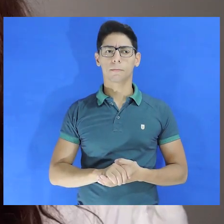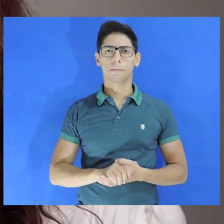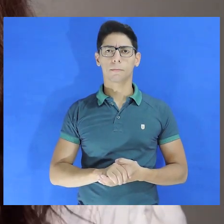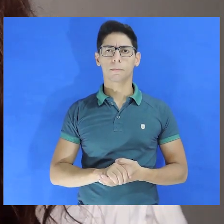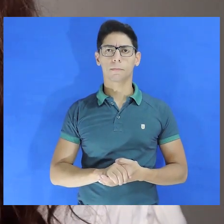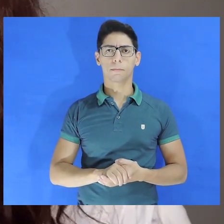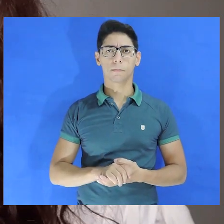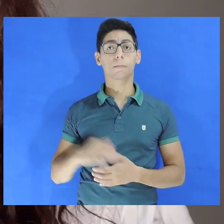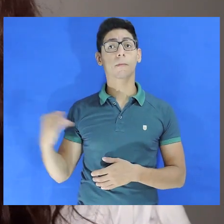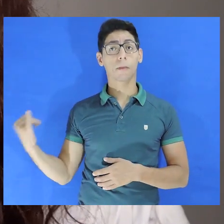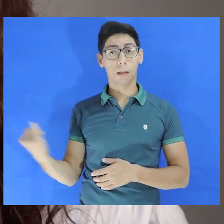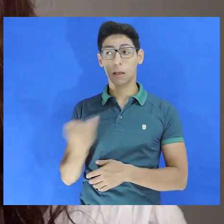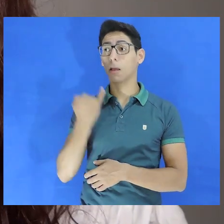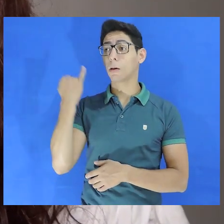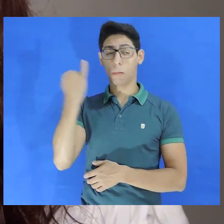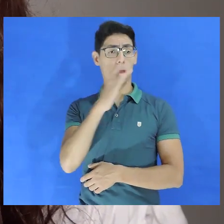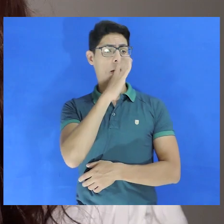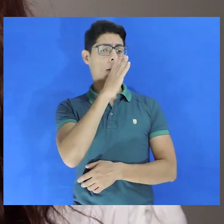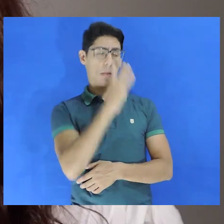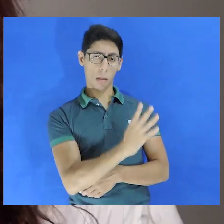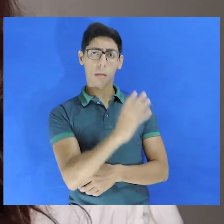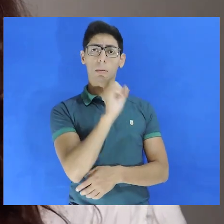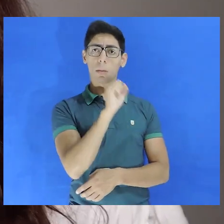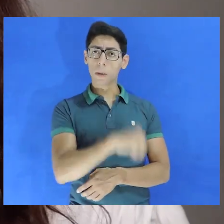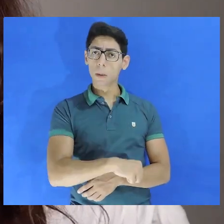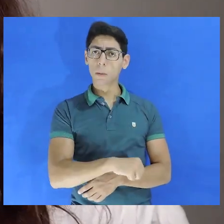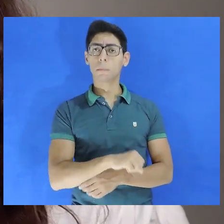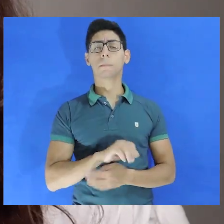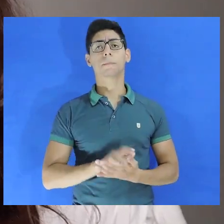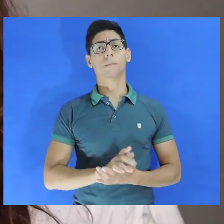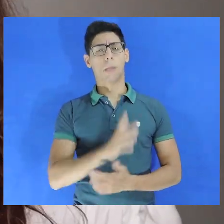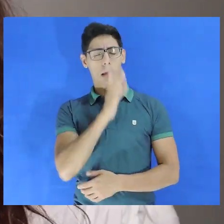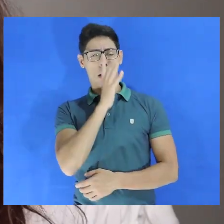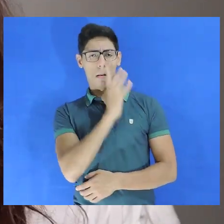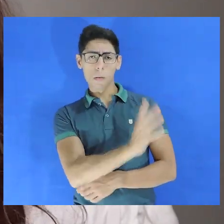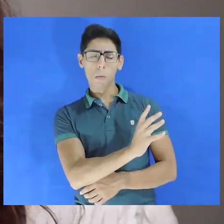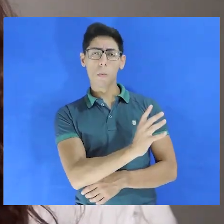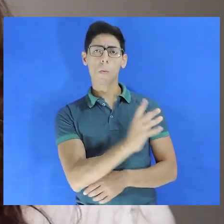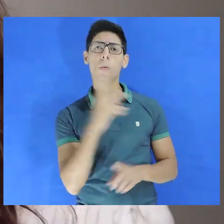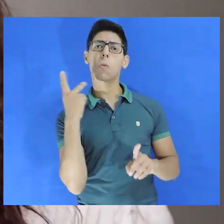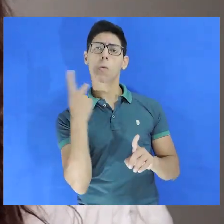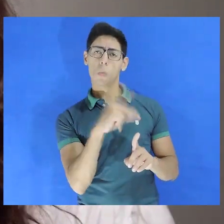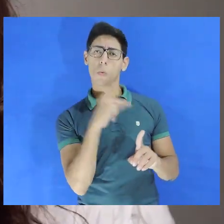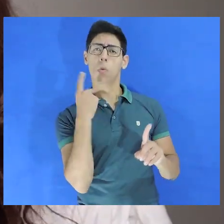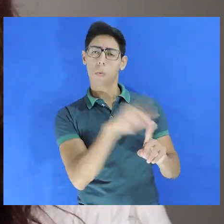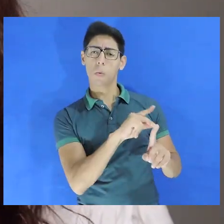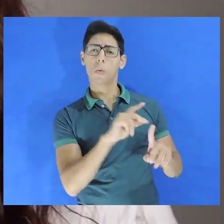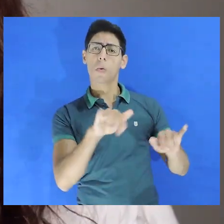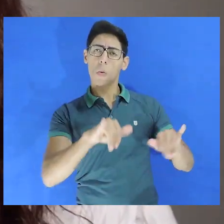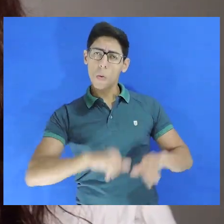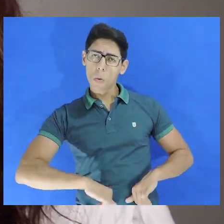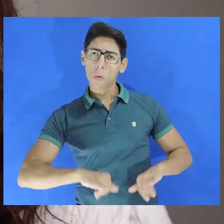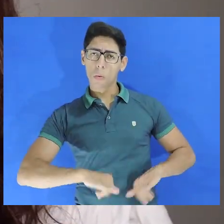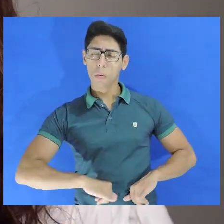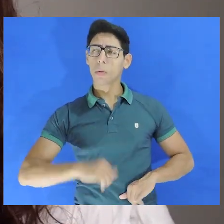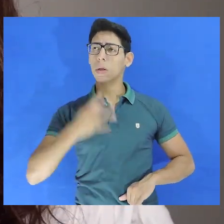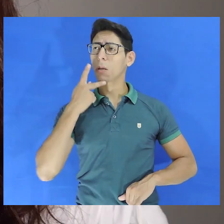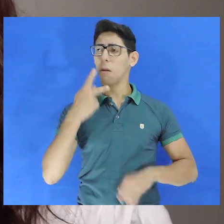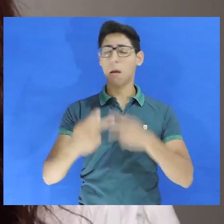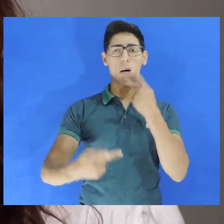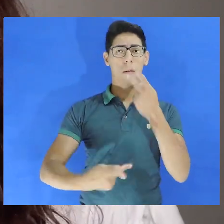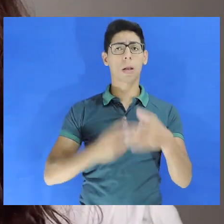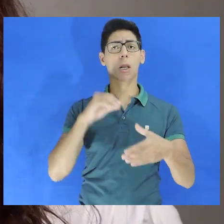É muito importante denunciar. Denunciando as torturas que são relatadas dentro dos